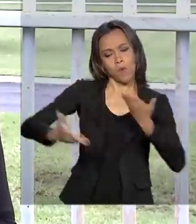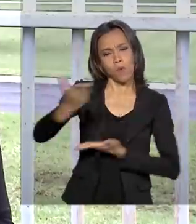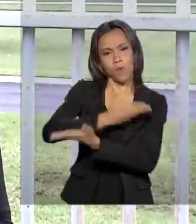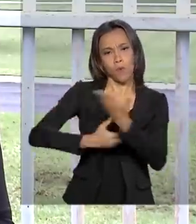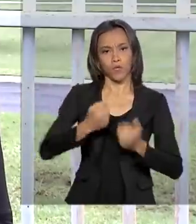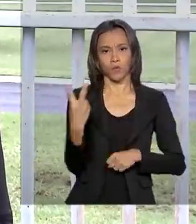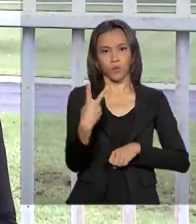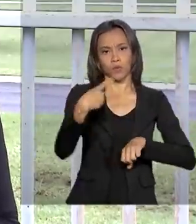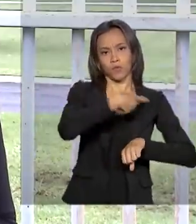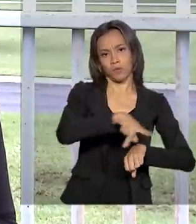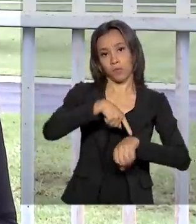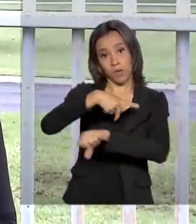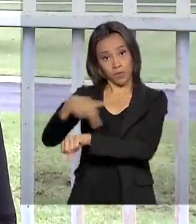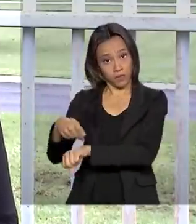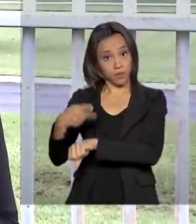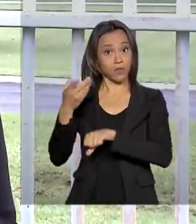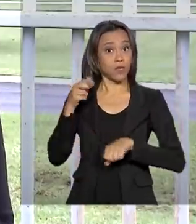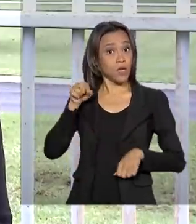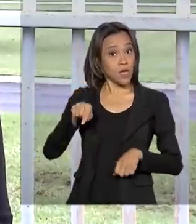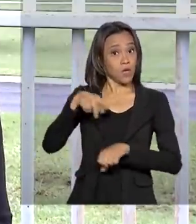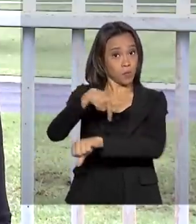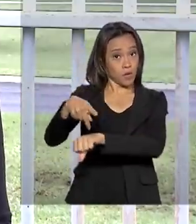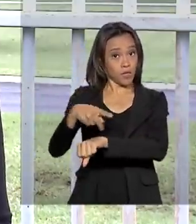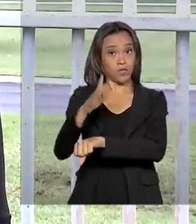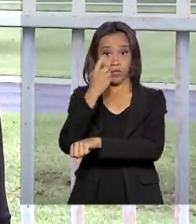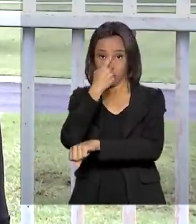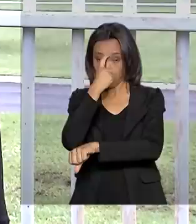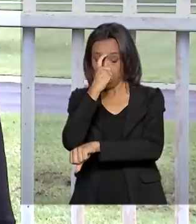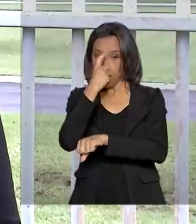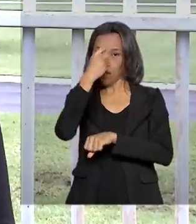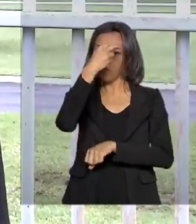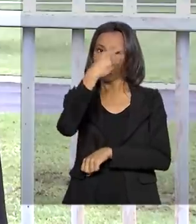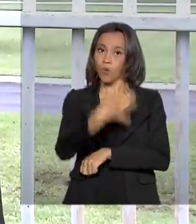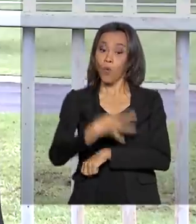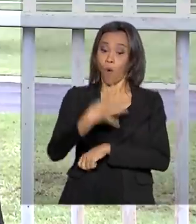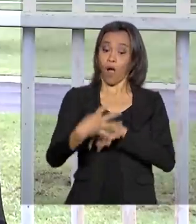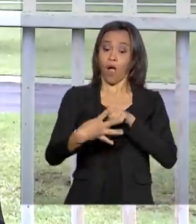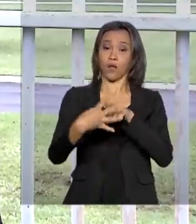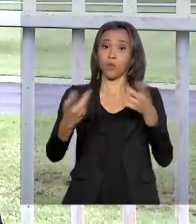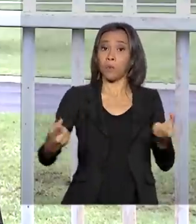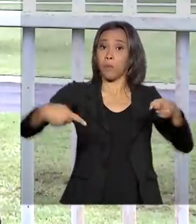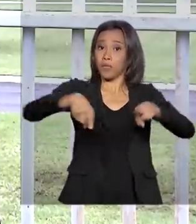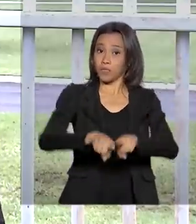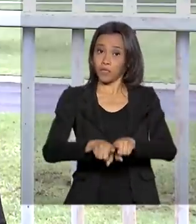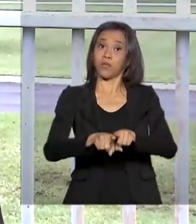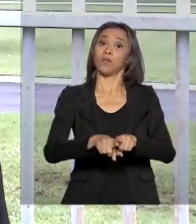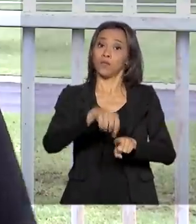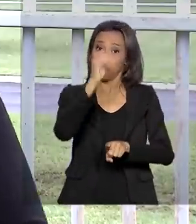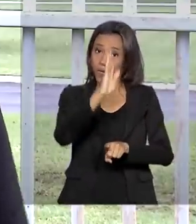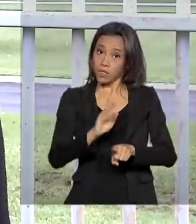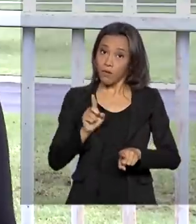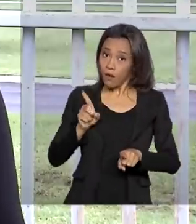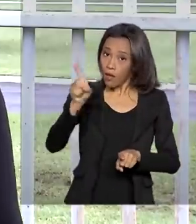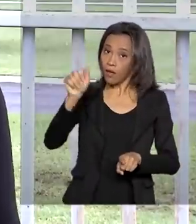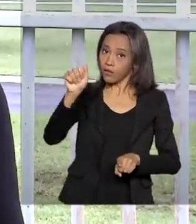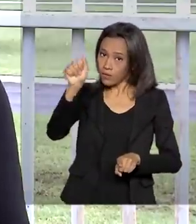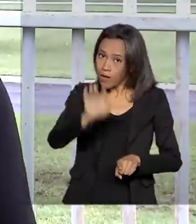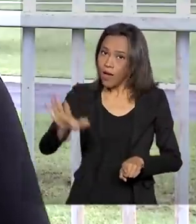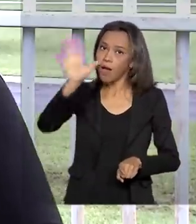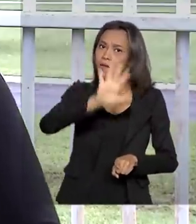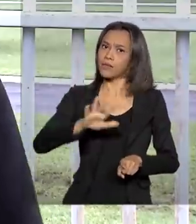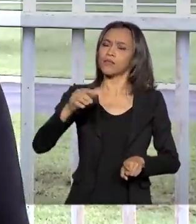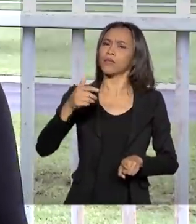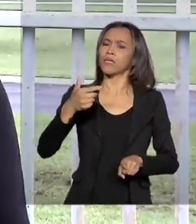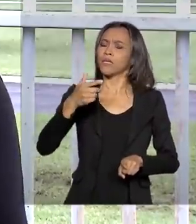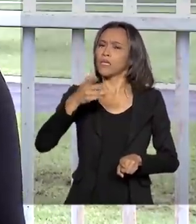Índia. O país é apenas o quarto parceiro do Brasil na Ásia. E aumentar os negócios entre os dois países está